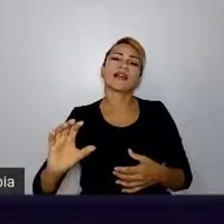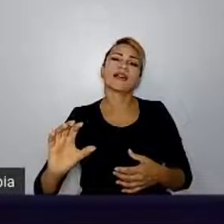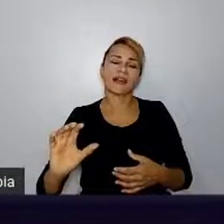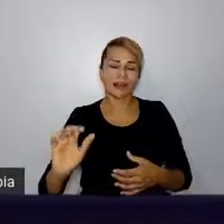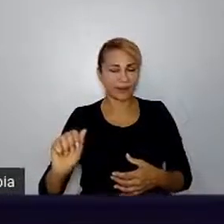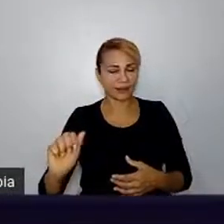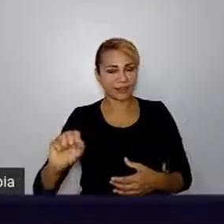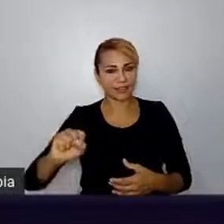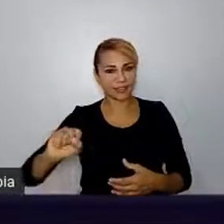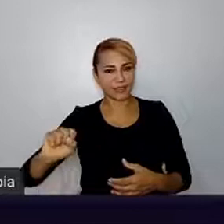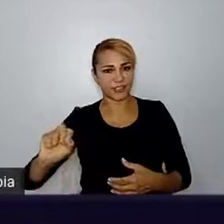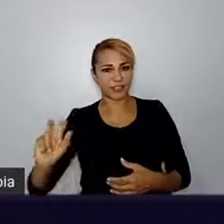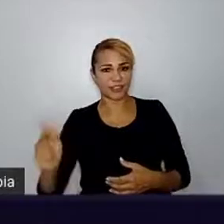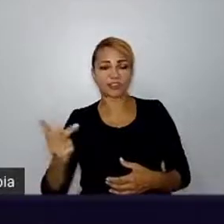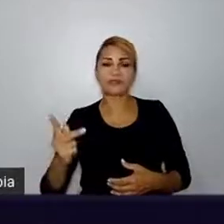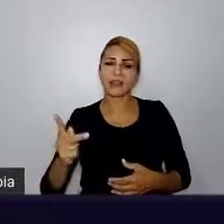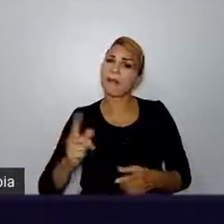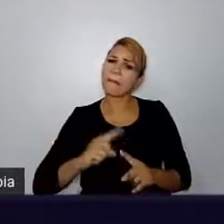pela convivência.